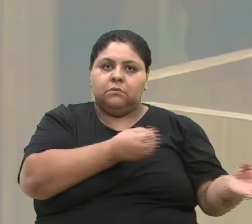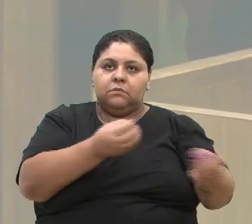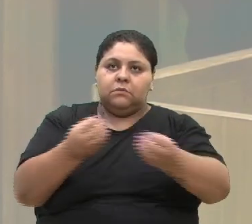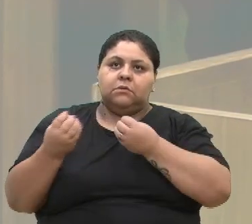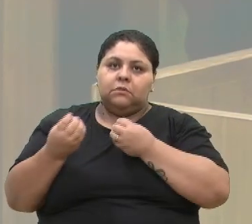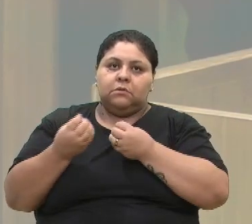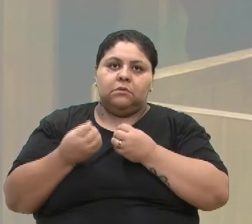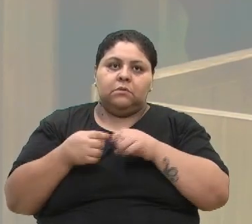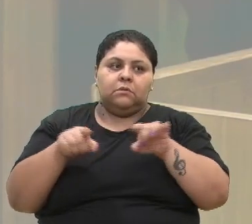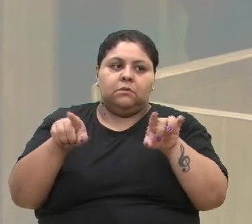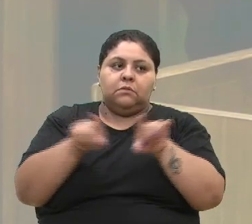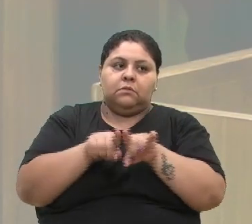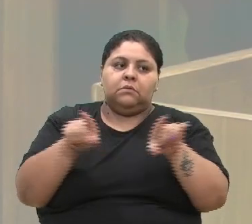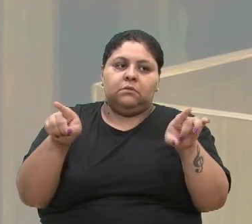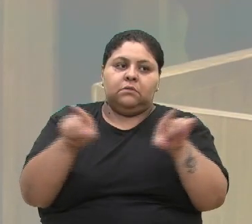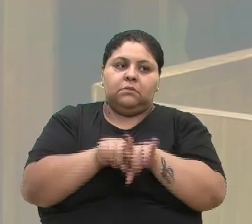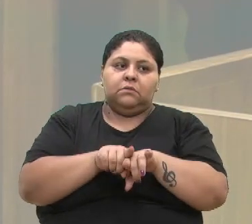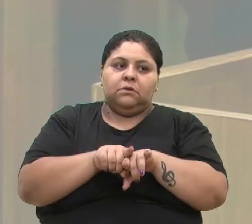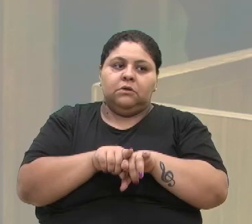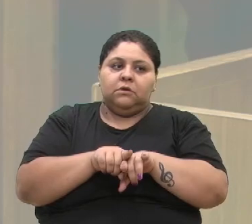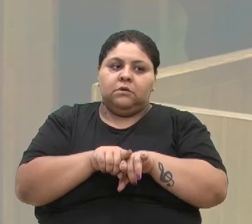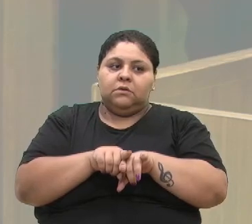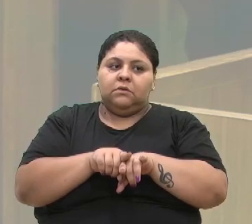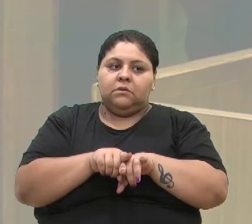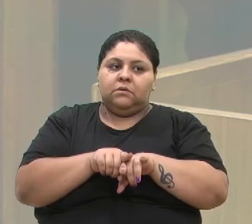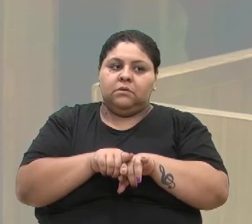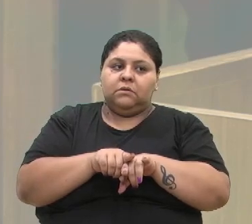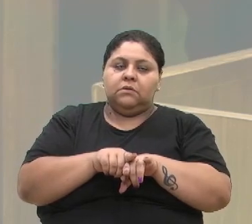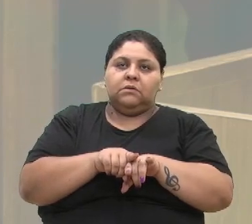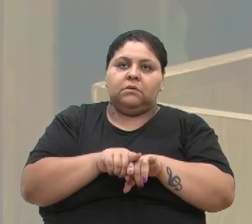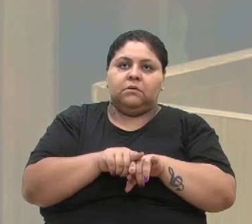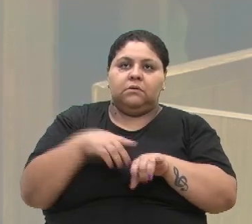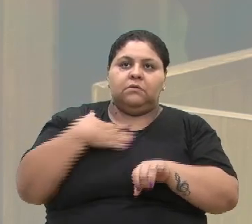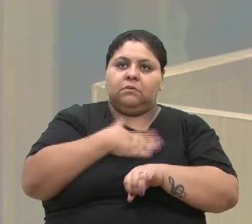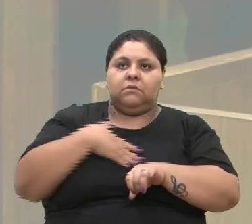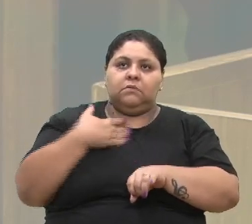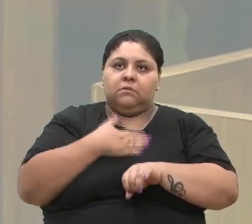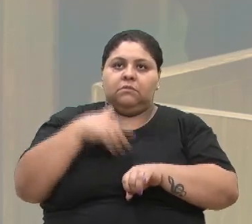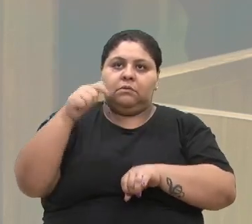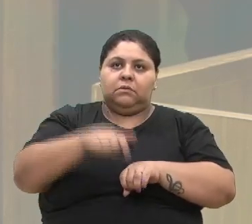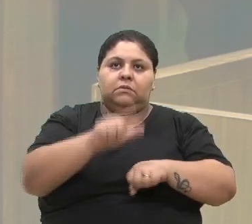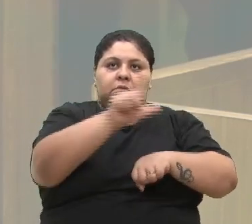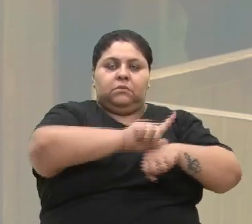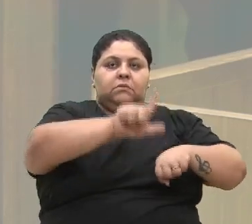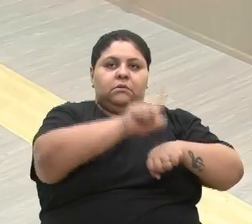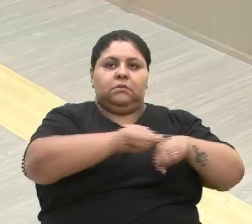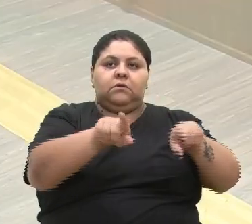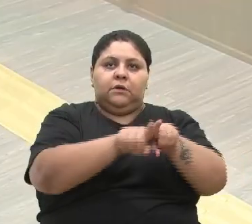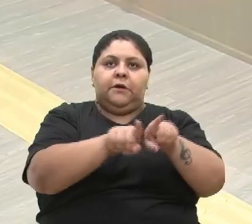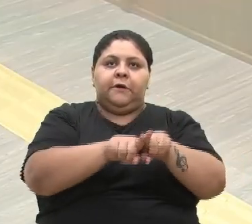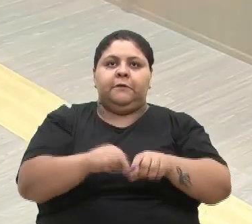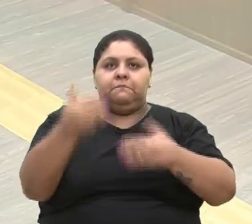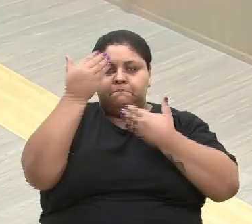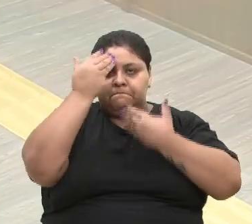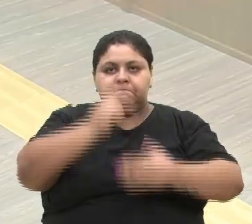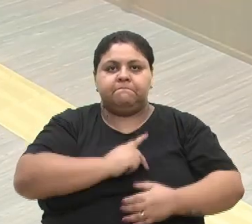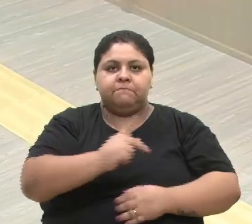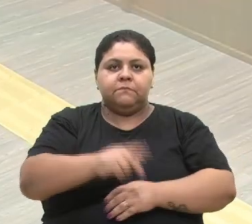deve estar em Caxias, com certeza, numa boa fala na nossa Câmara dos Comércios. Obrigado, senhor presidente. Obrigado.